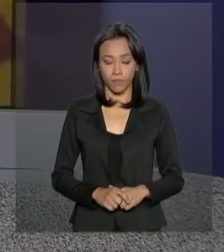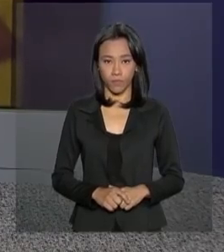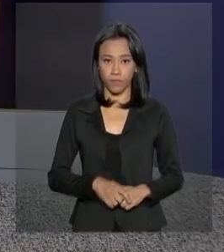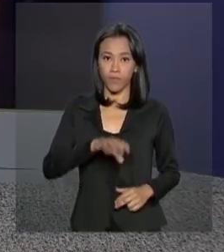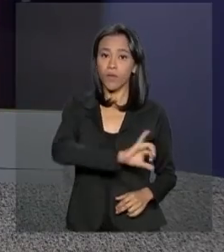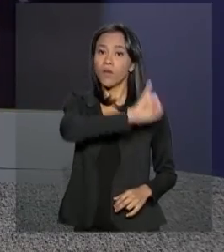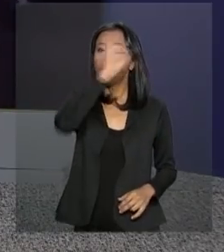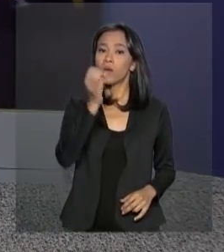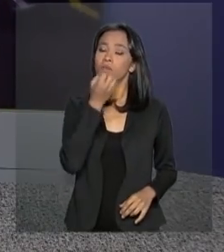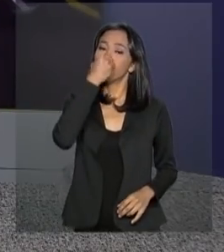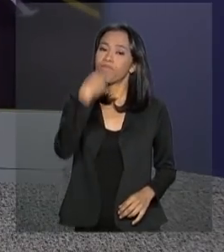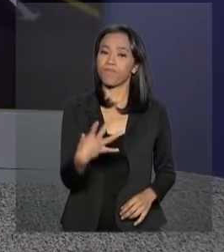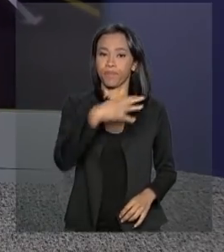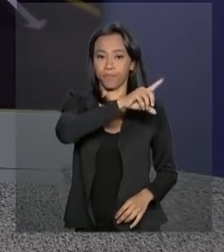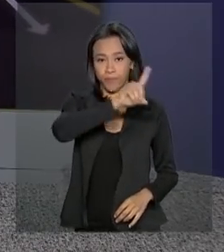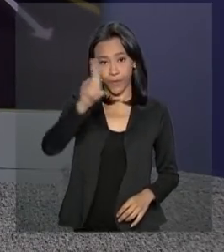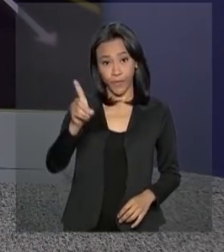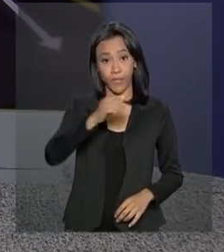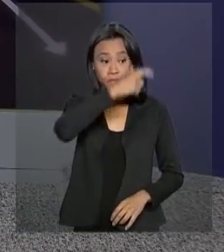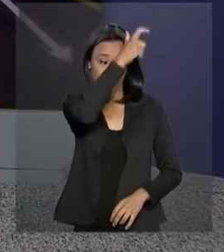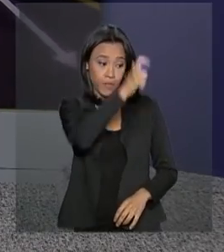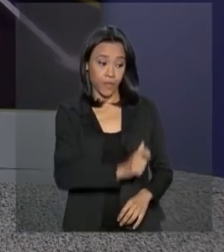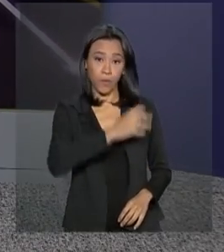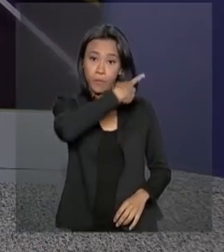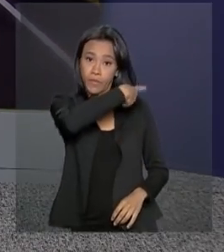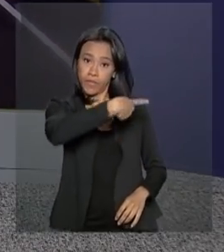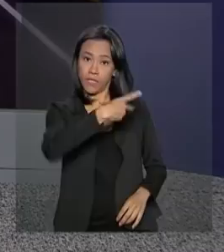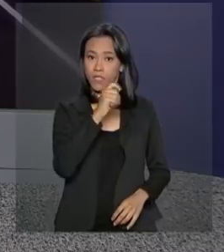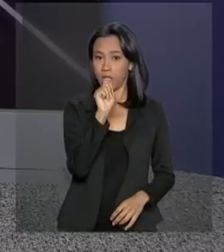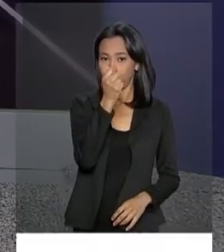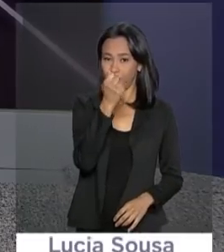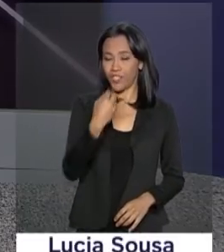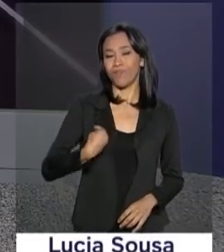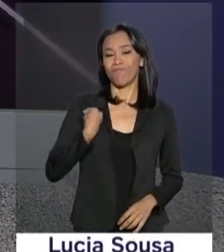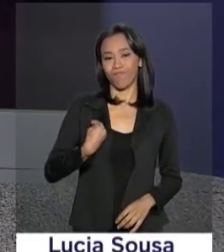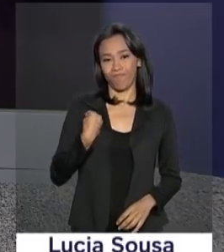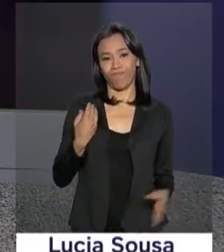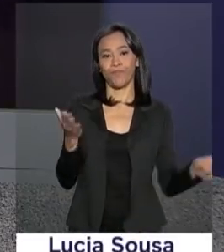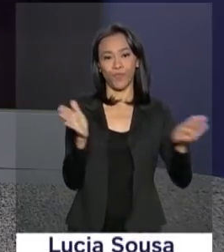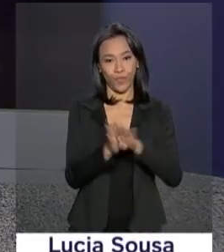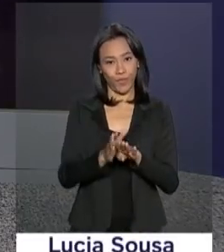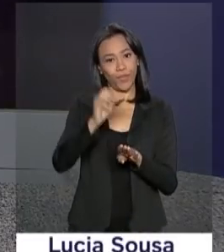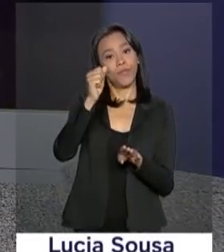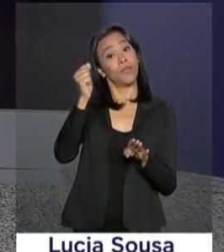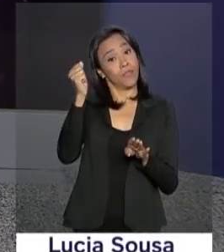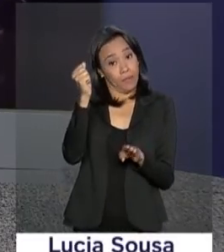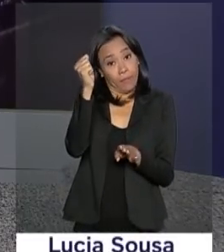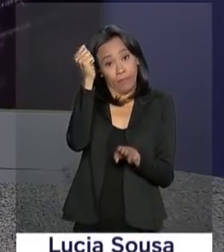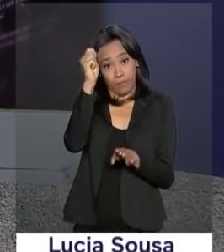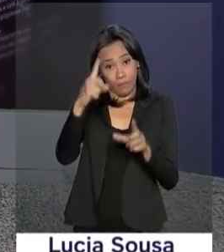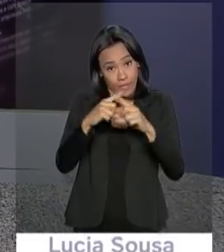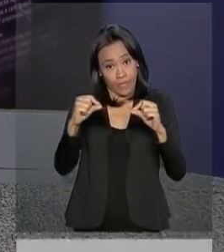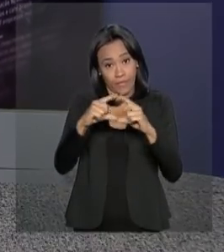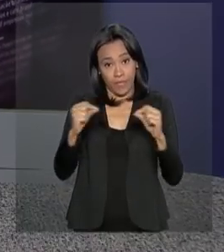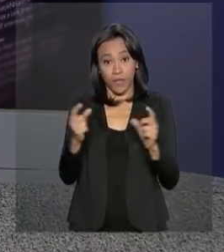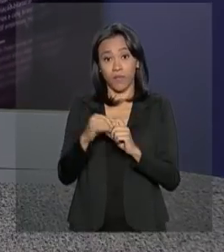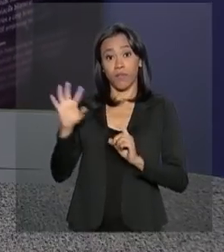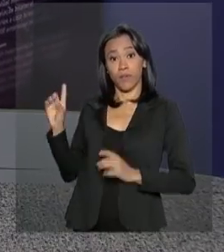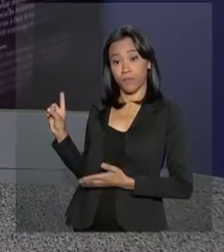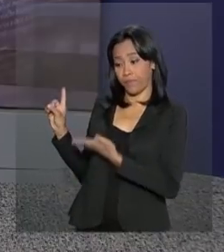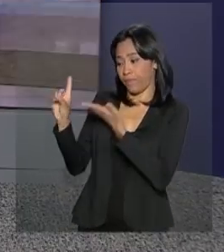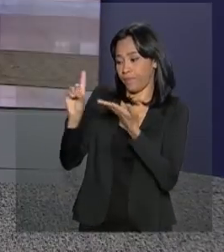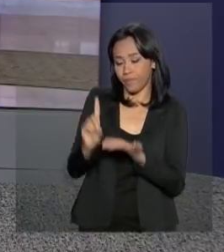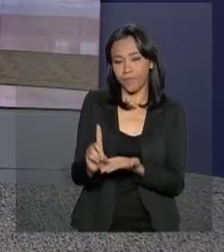Olá, bom dia. O presidente da Argentina, Maurício Macri, está em Brasília. Ele foi recebido pelo presidente Jair Bolsonaro. A